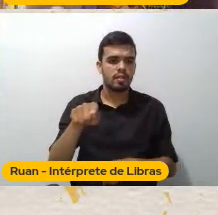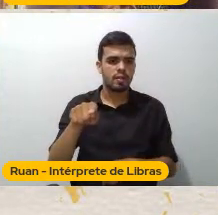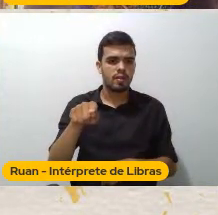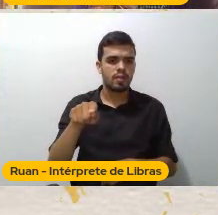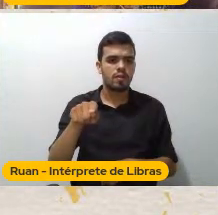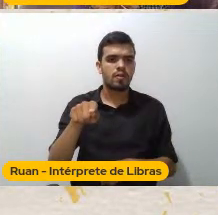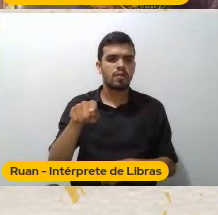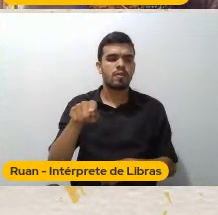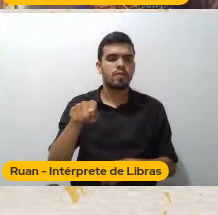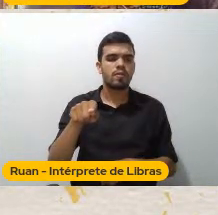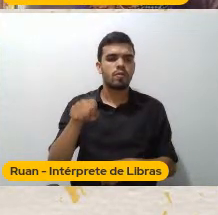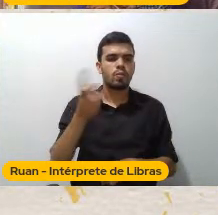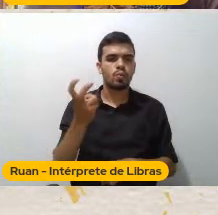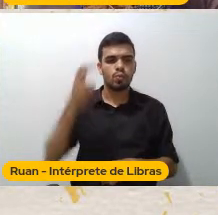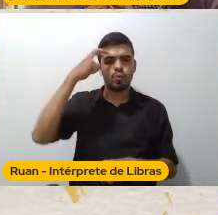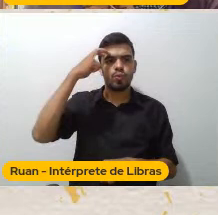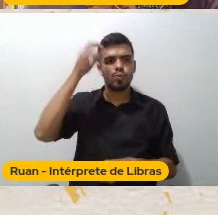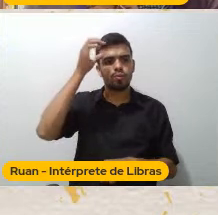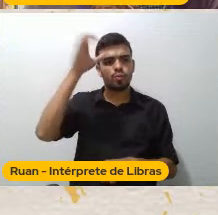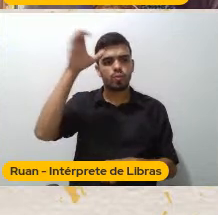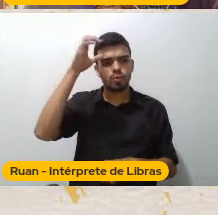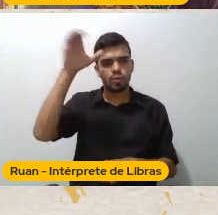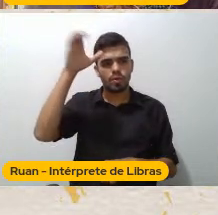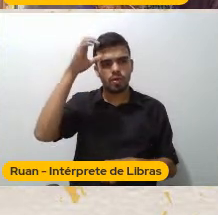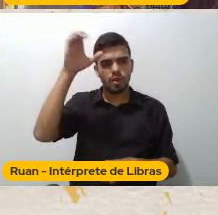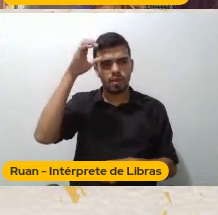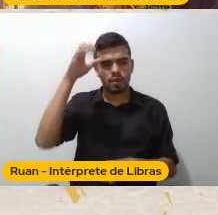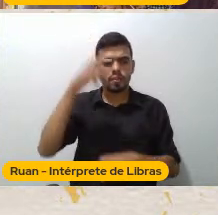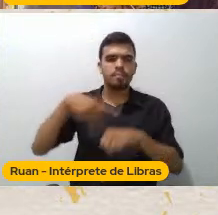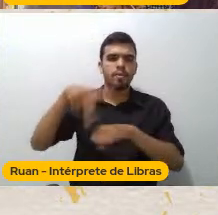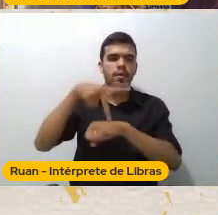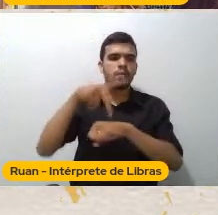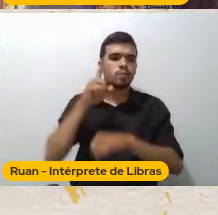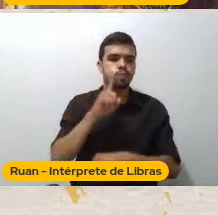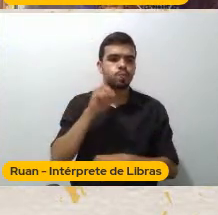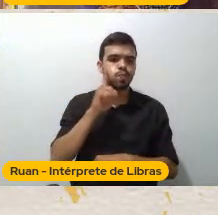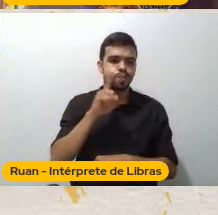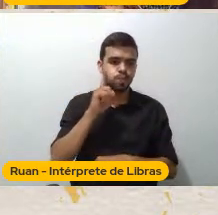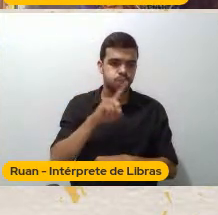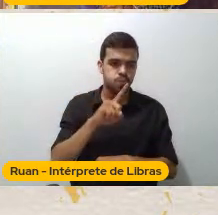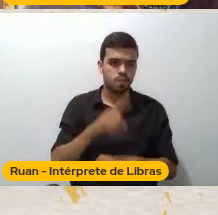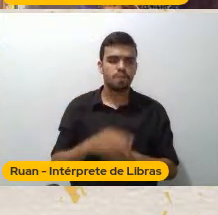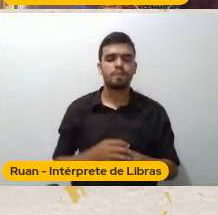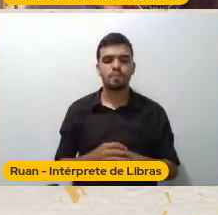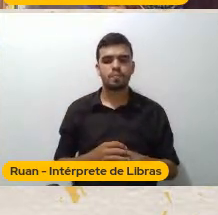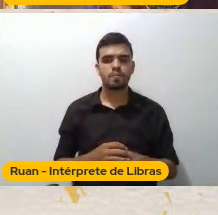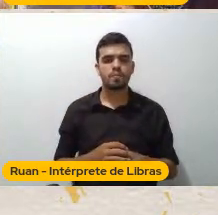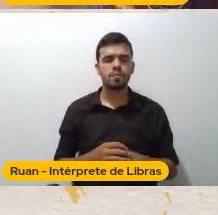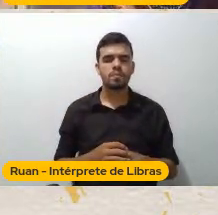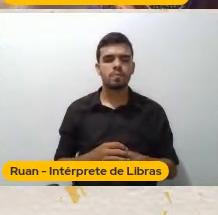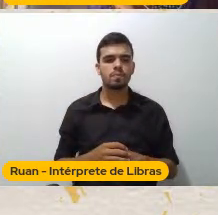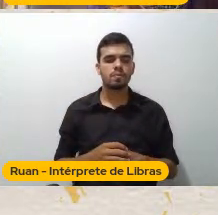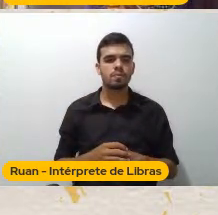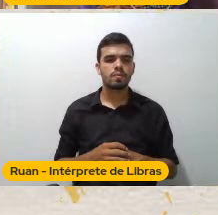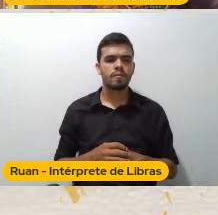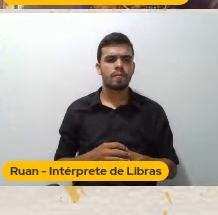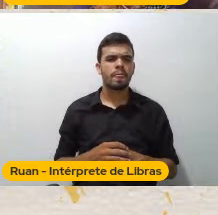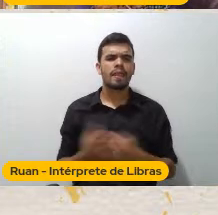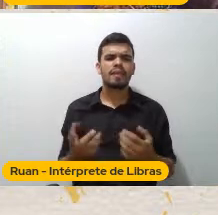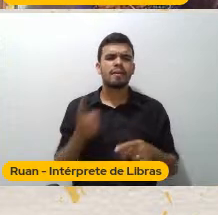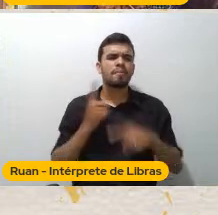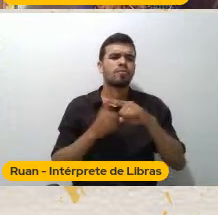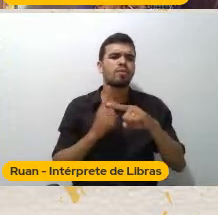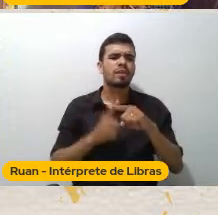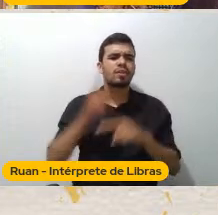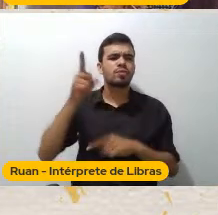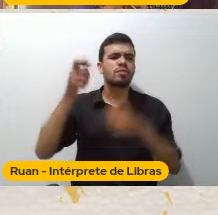domínio cultural A partir dos Estados Unidos E uma coisa Muito clara Daniel Por que tu falou Da TV paga nos Estados